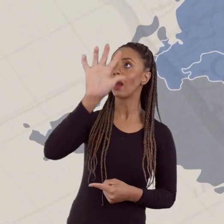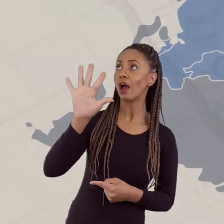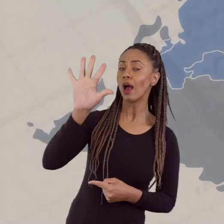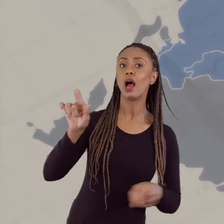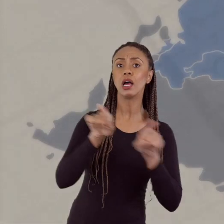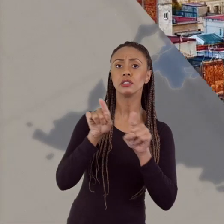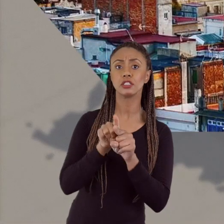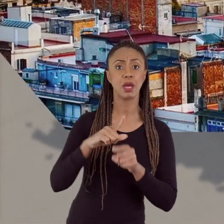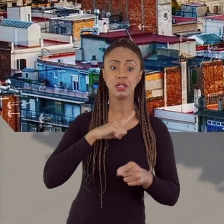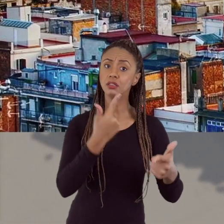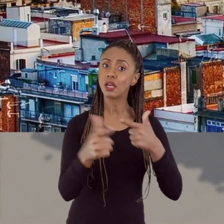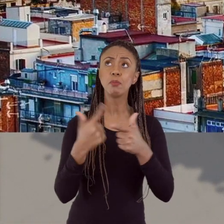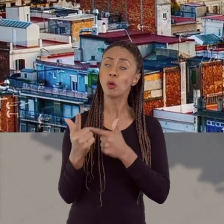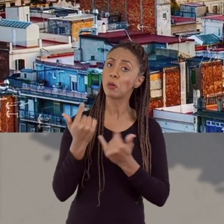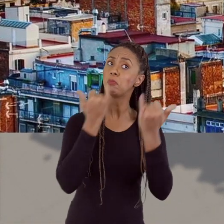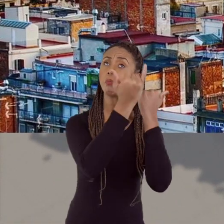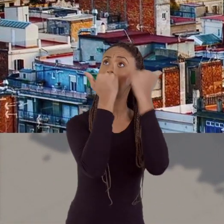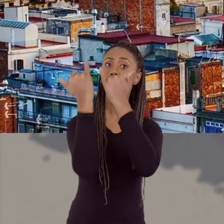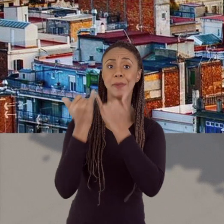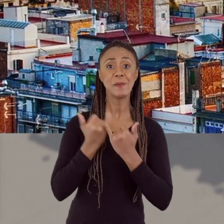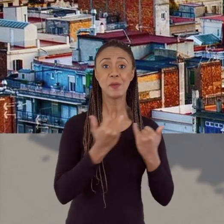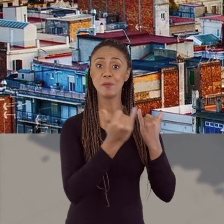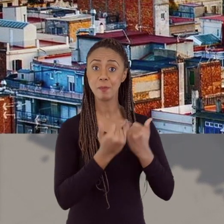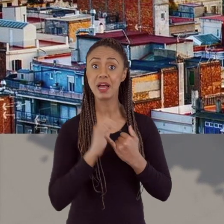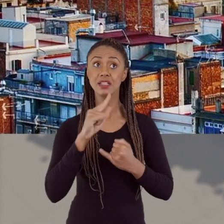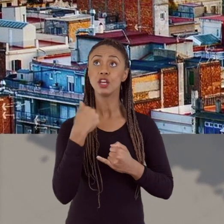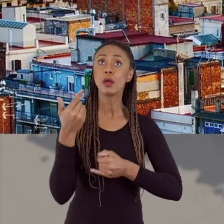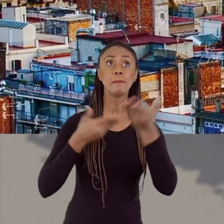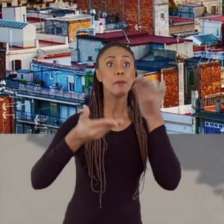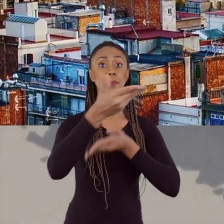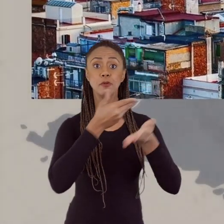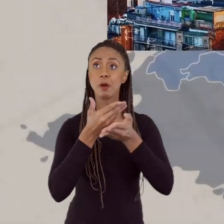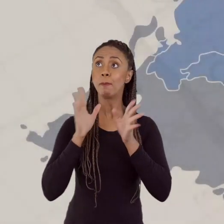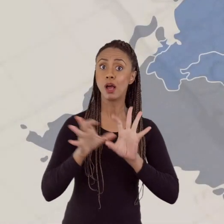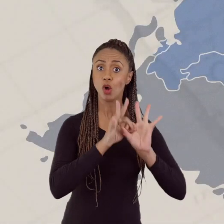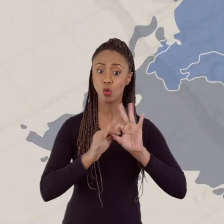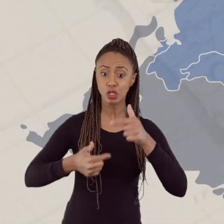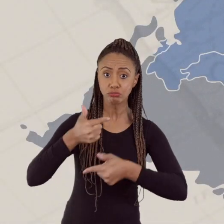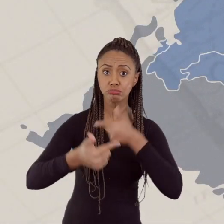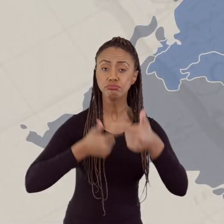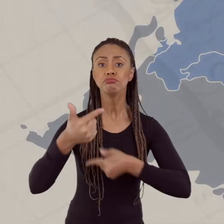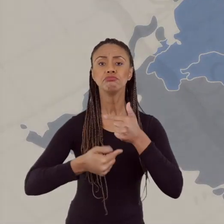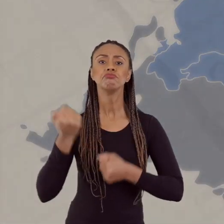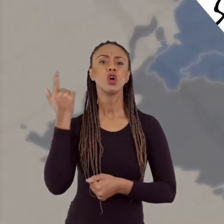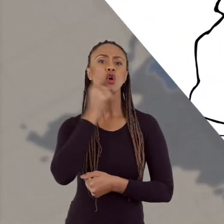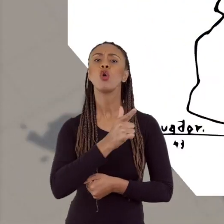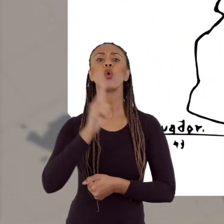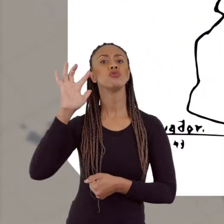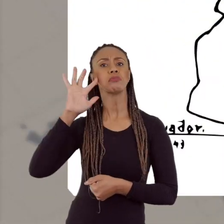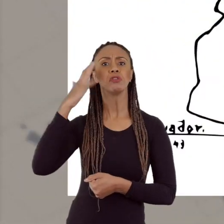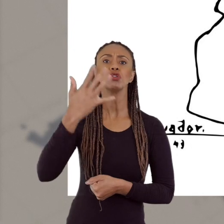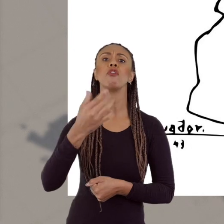temos diversos problemas em comum com esses países que, uma vez tratados de maneira conjunta, a gente vai ter uma melhor